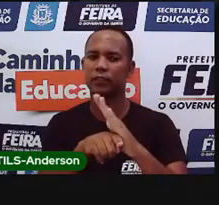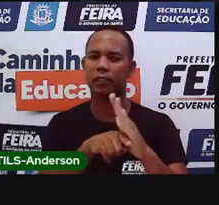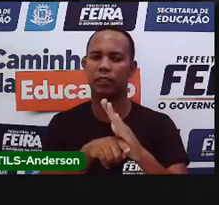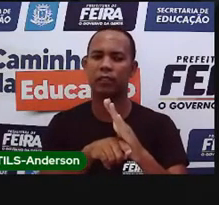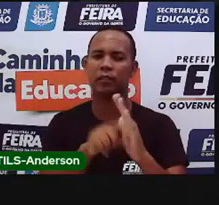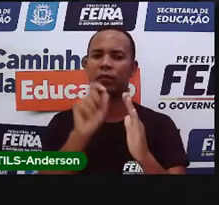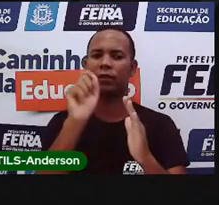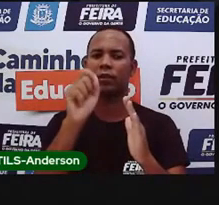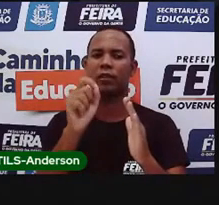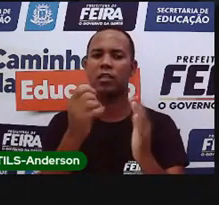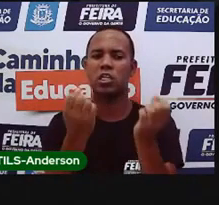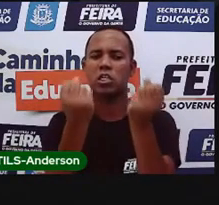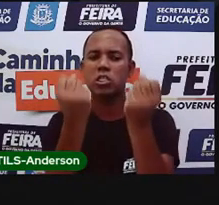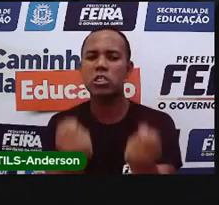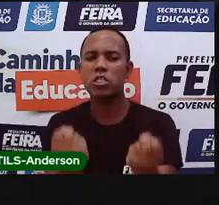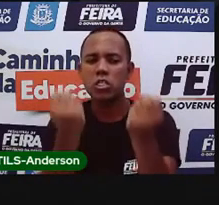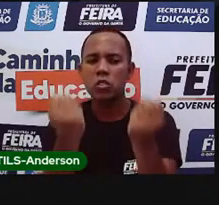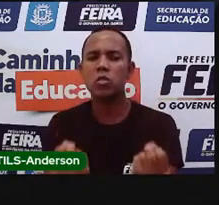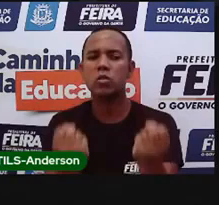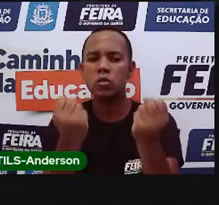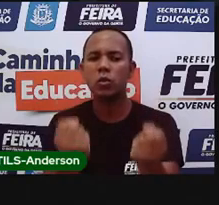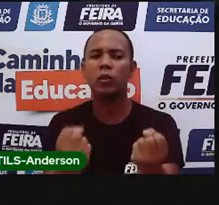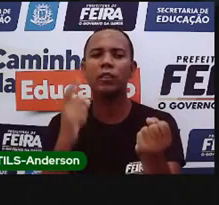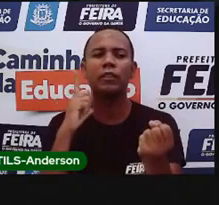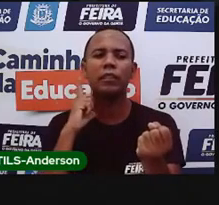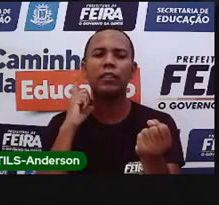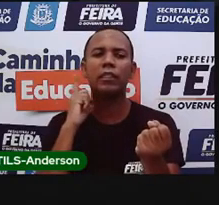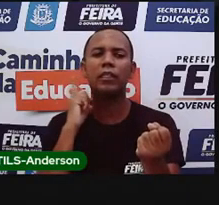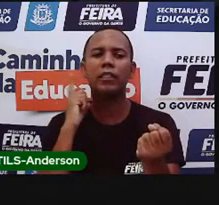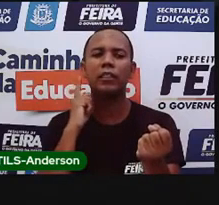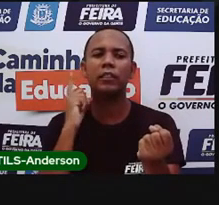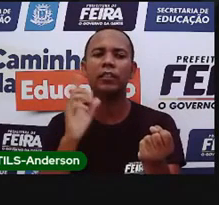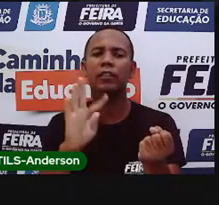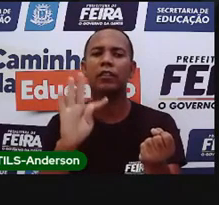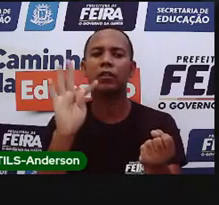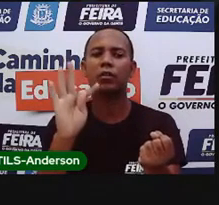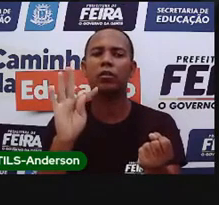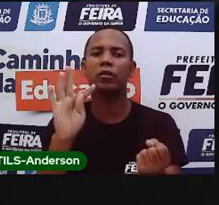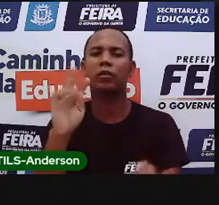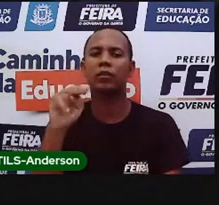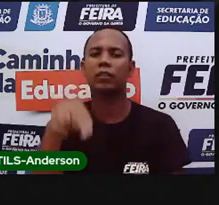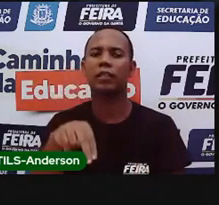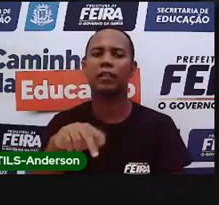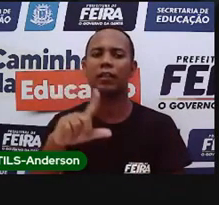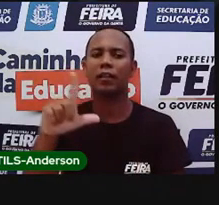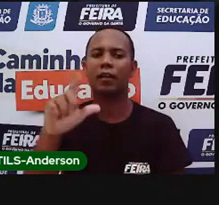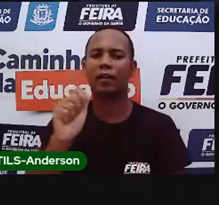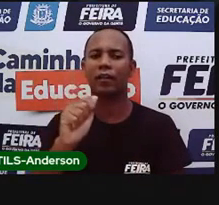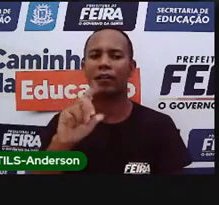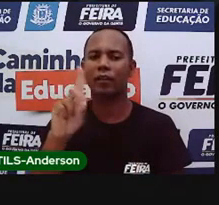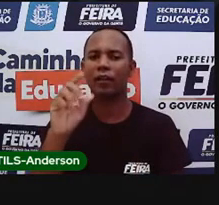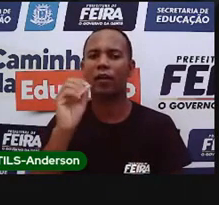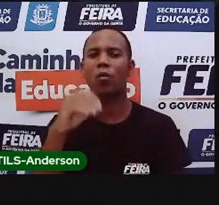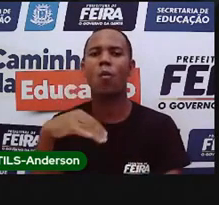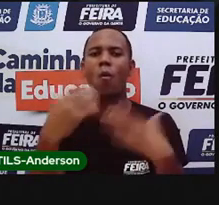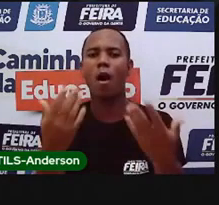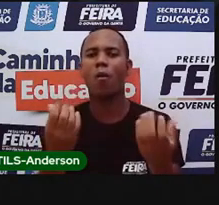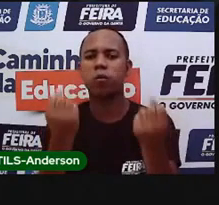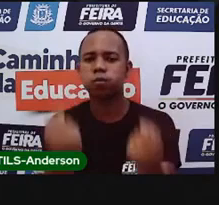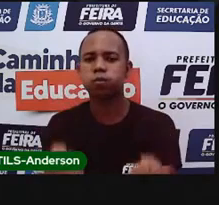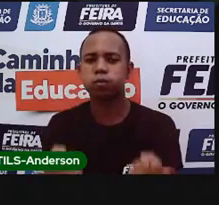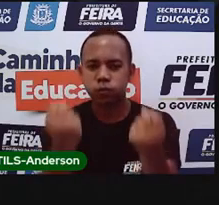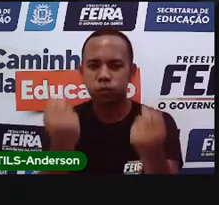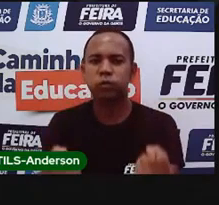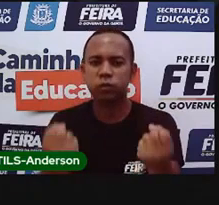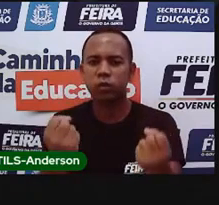uma tonelada? Alguém sabe? Alguém vai conseguir pesquisar rapidinho e colocar aqui embaixo? Quantos quilos tem uma tonelada? Quero saber quem